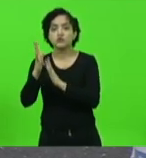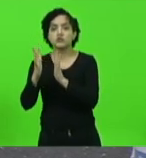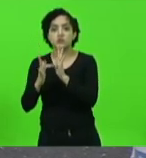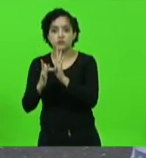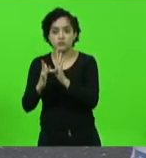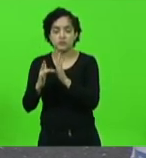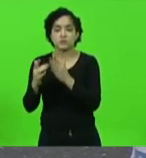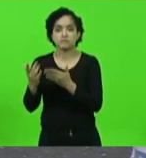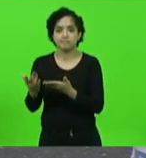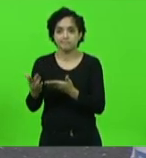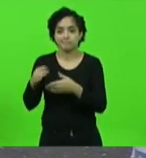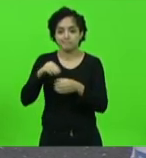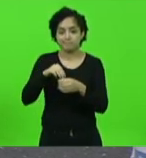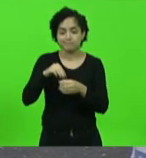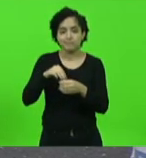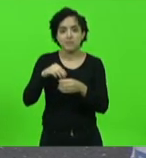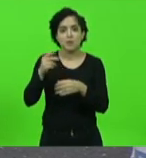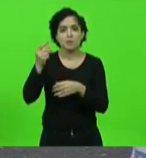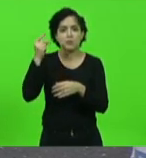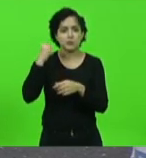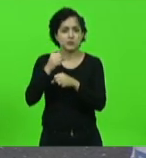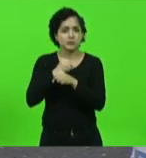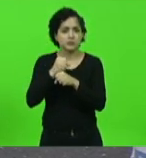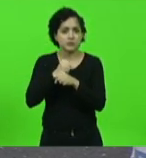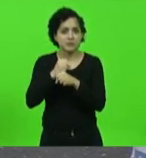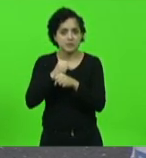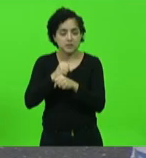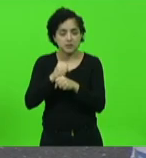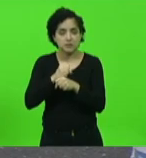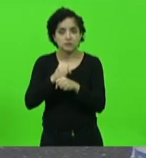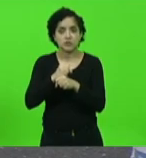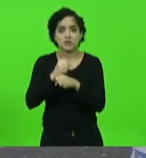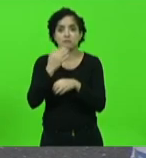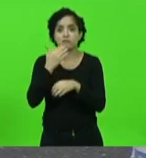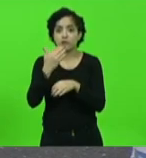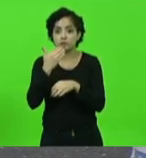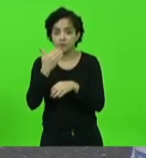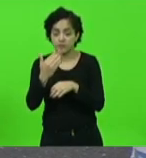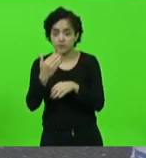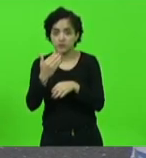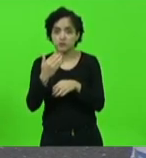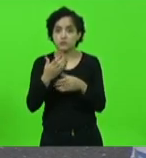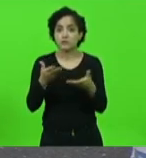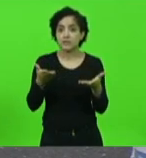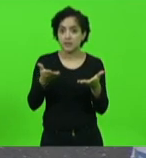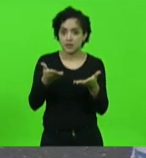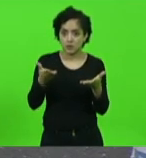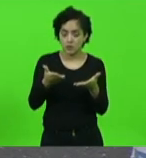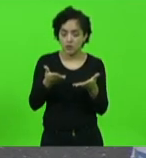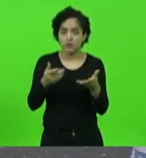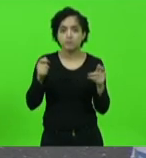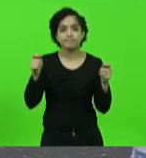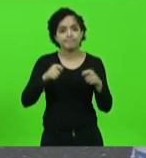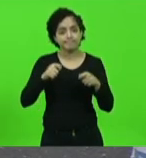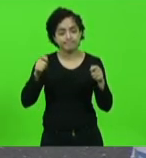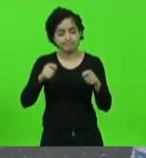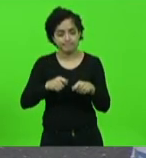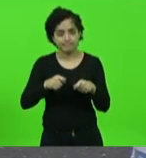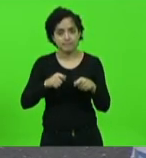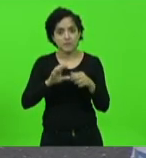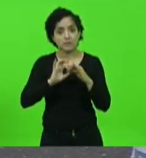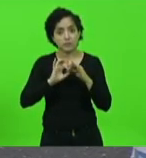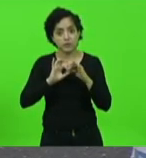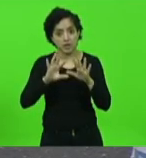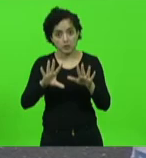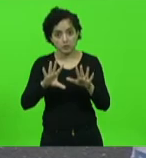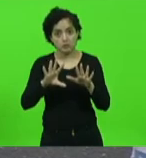muitos e muitos anos e que nesta oportunidade foi então autorizados